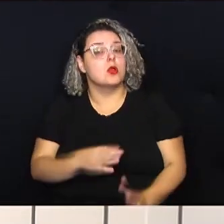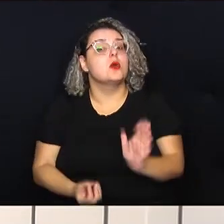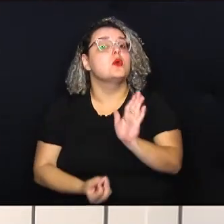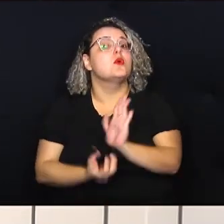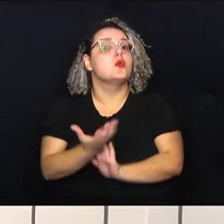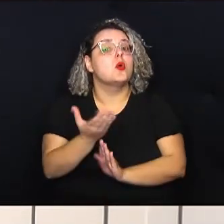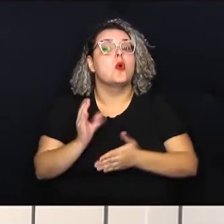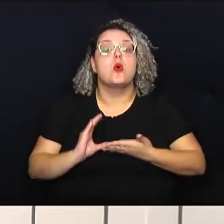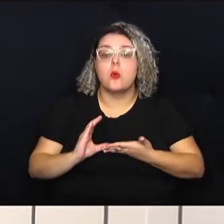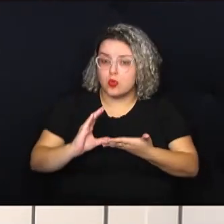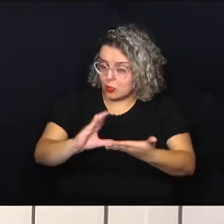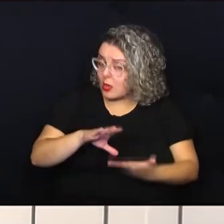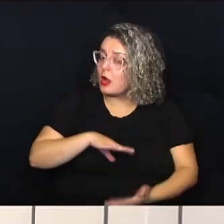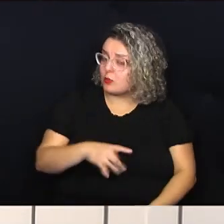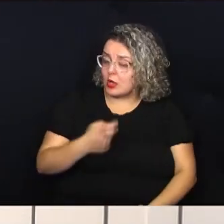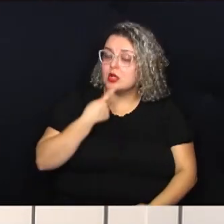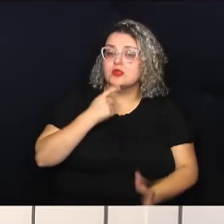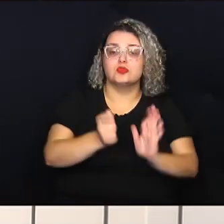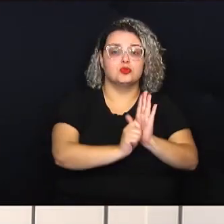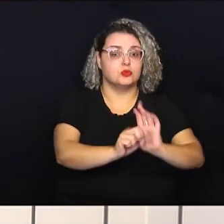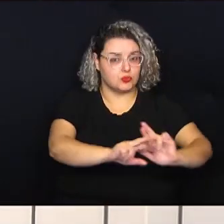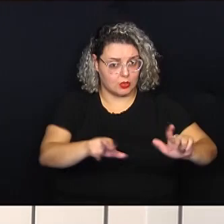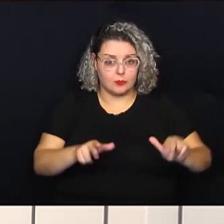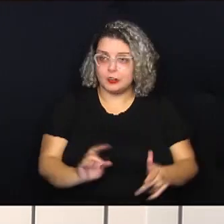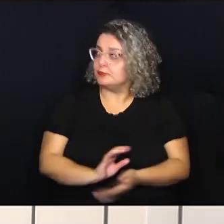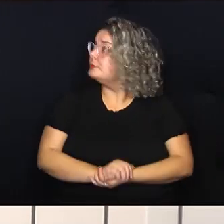o Conselho Municipal de Entorpecentes.